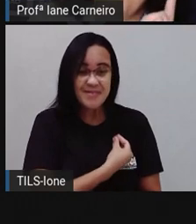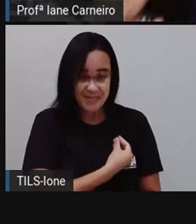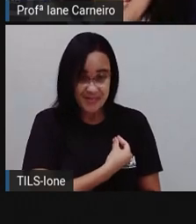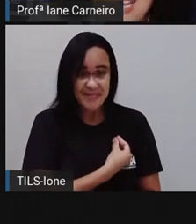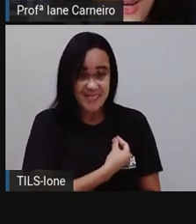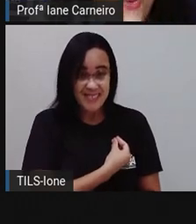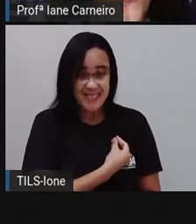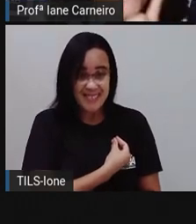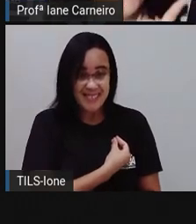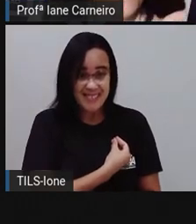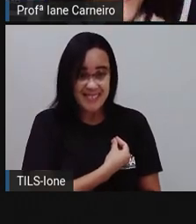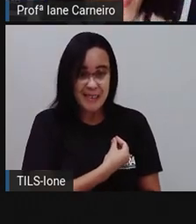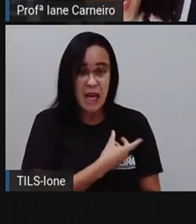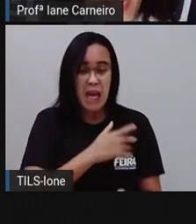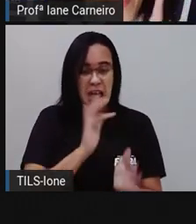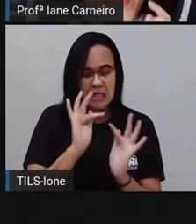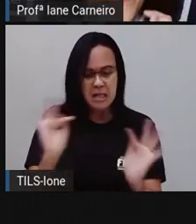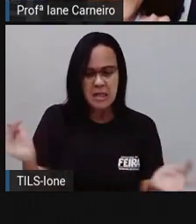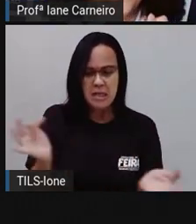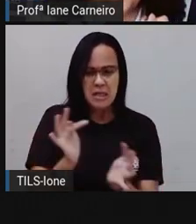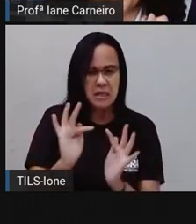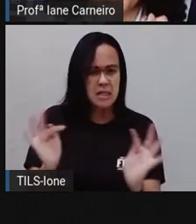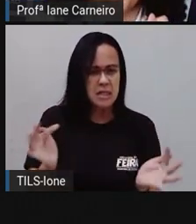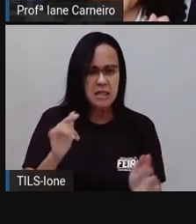Simplifica o complicado.